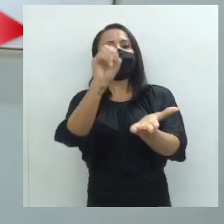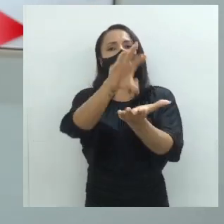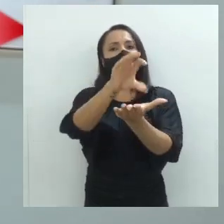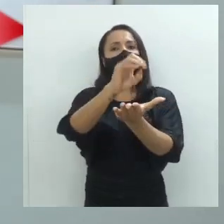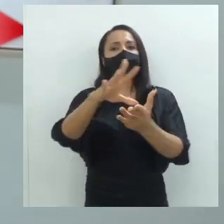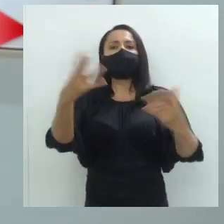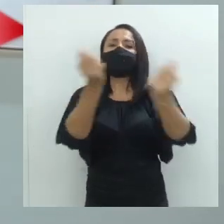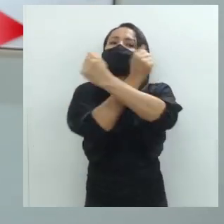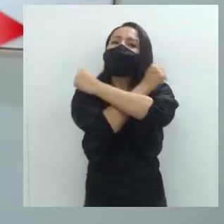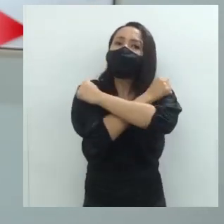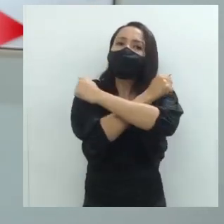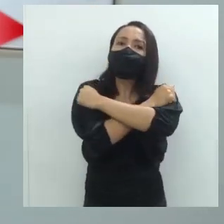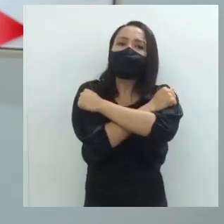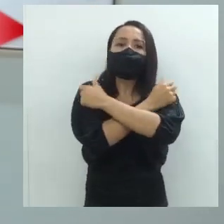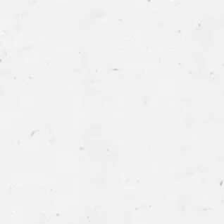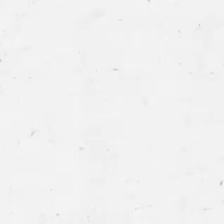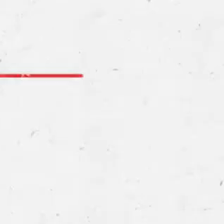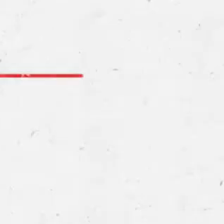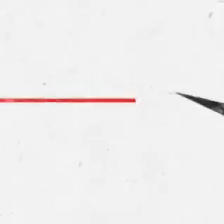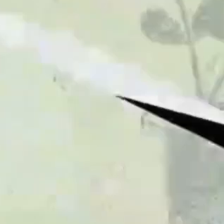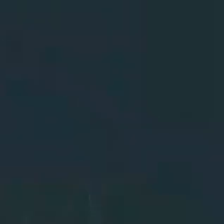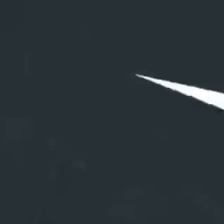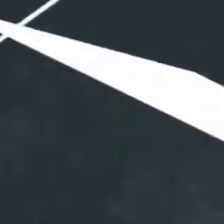Um forte abraço, professor Robson.